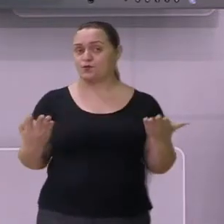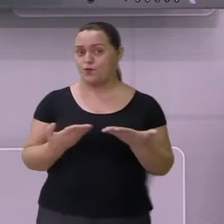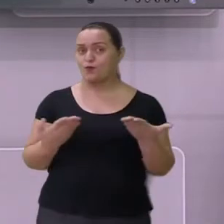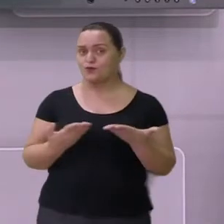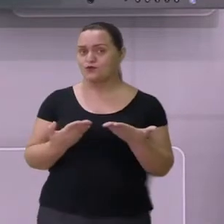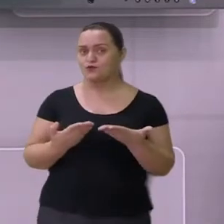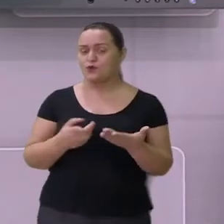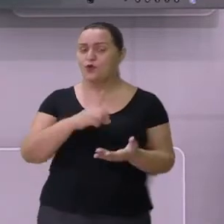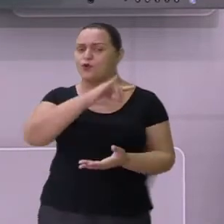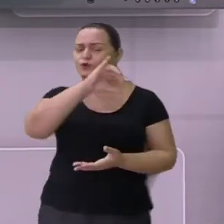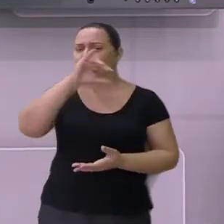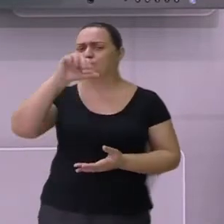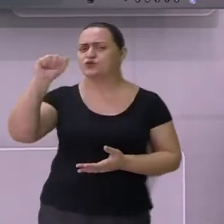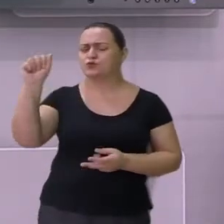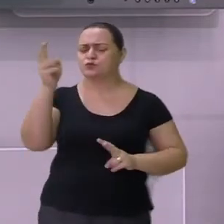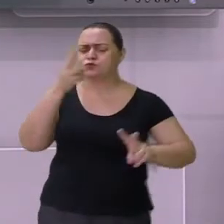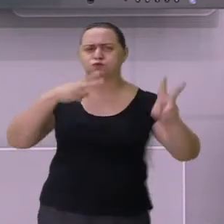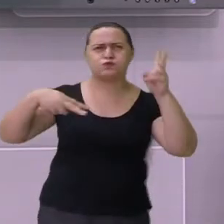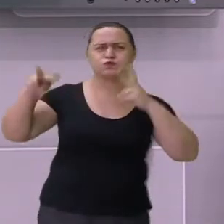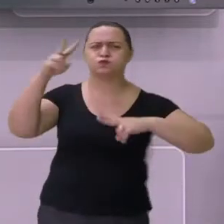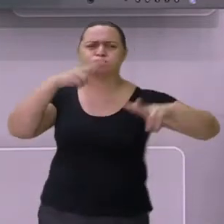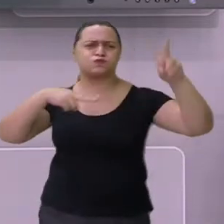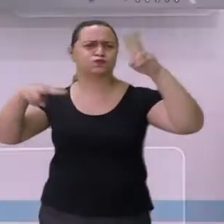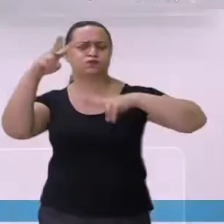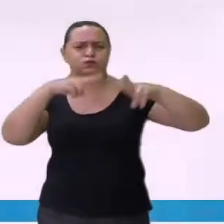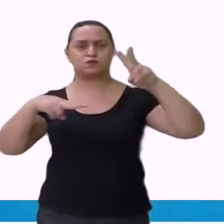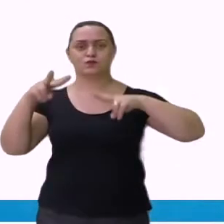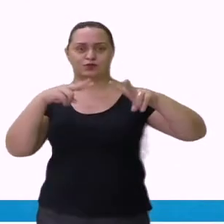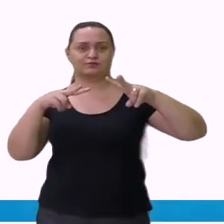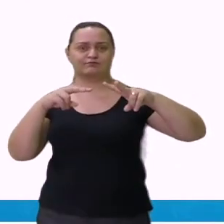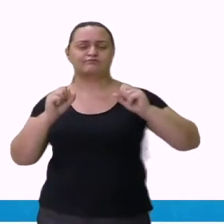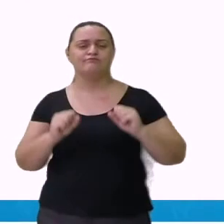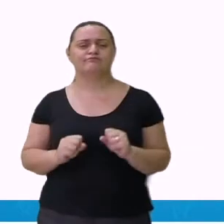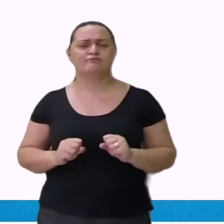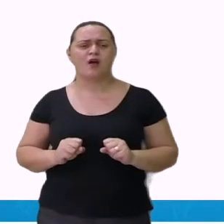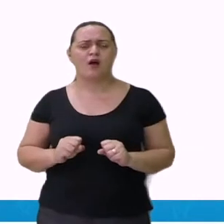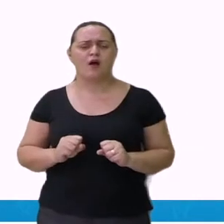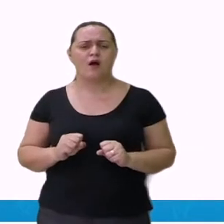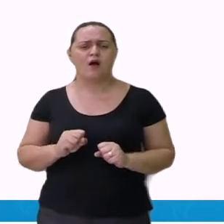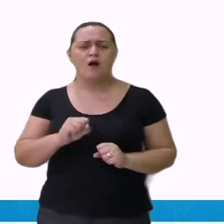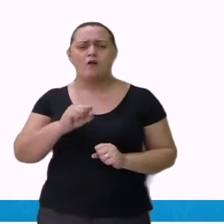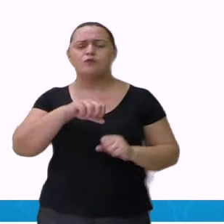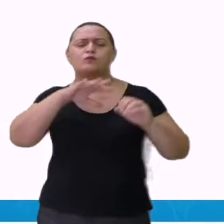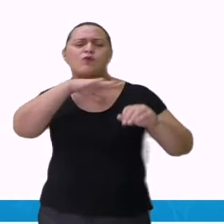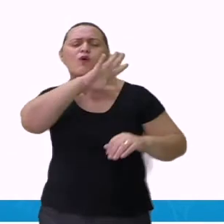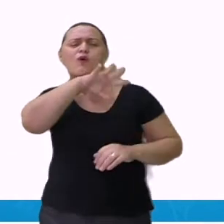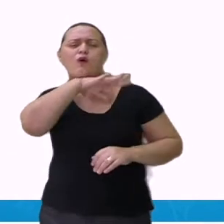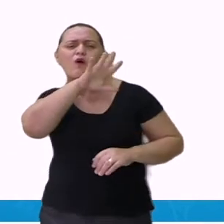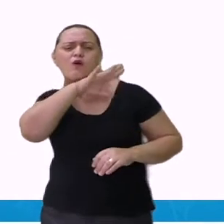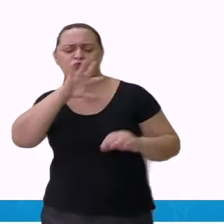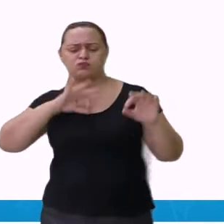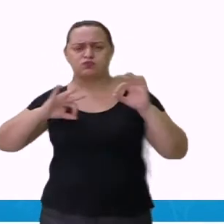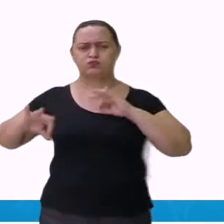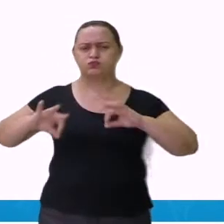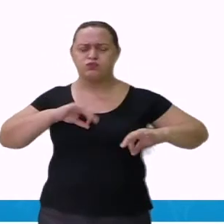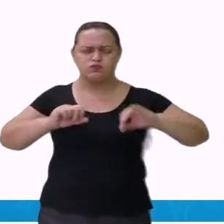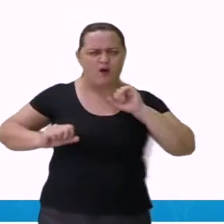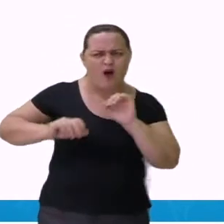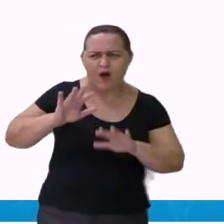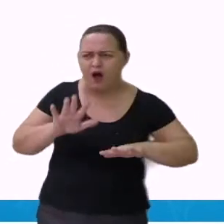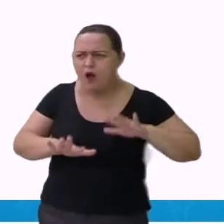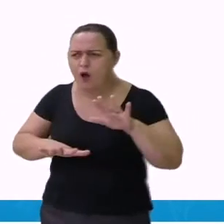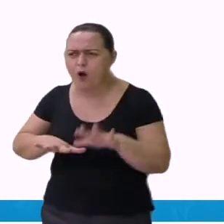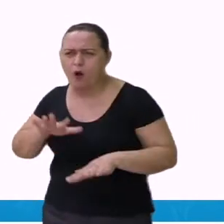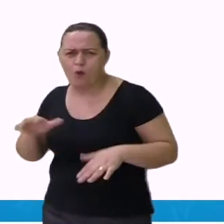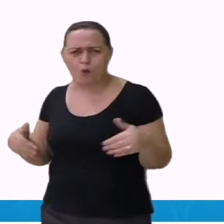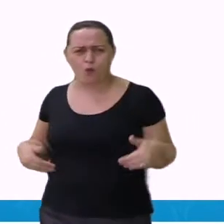O dia de ventania. A onça andava louca para devorar o coelho.